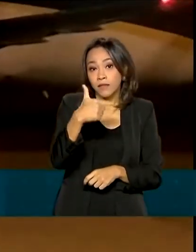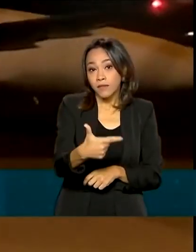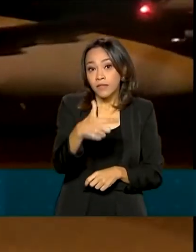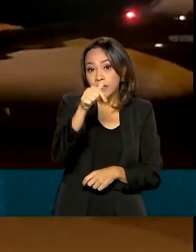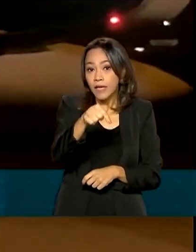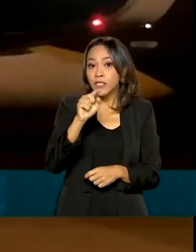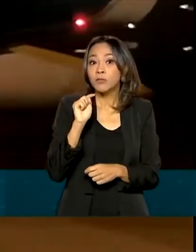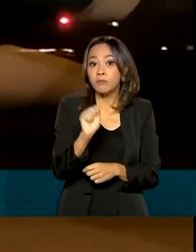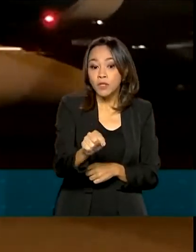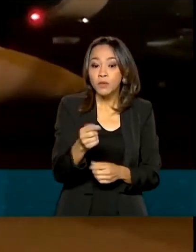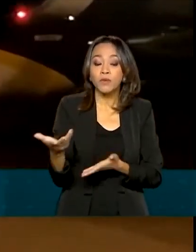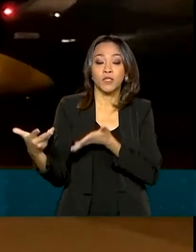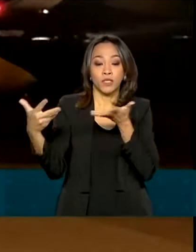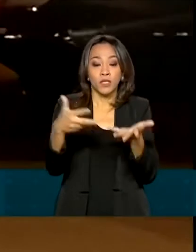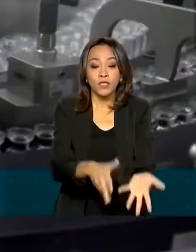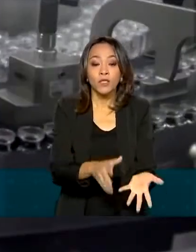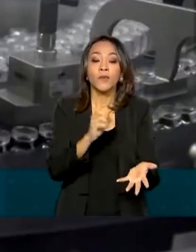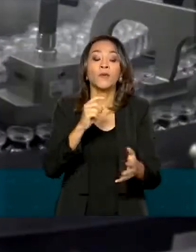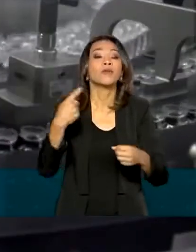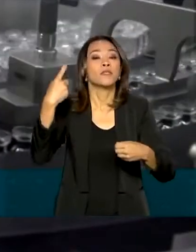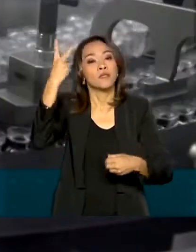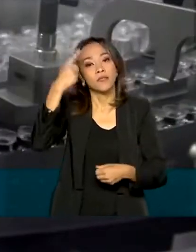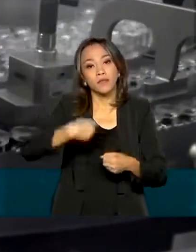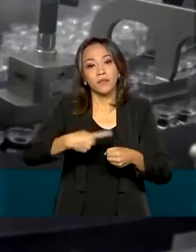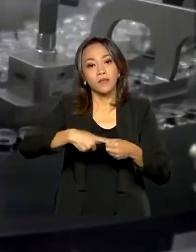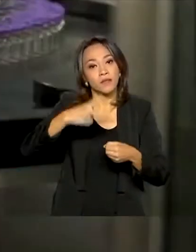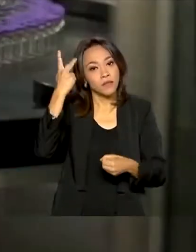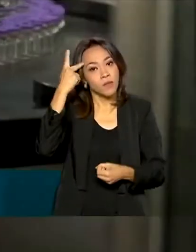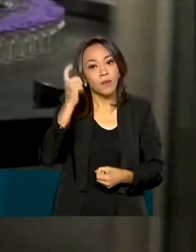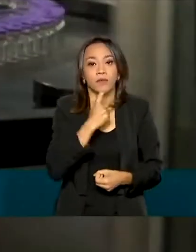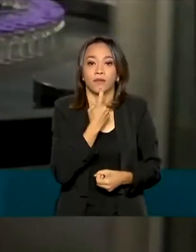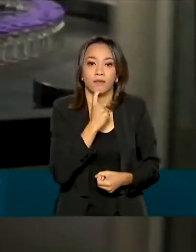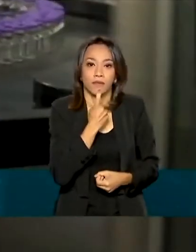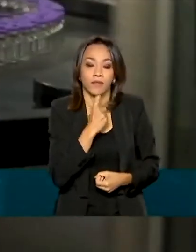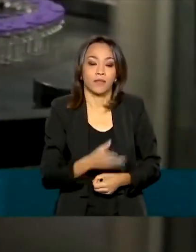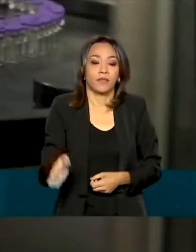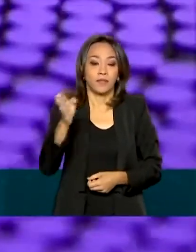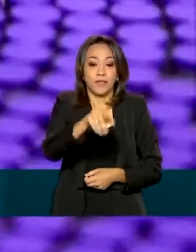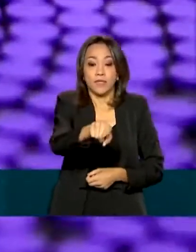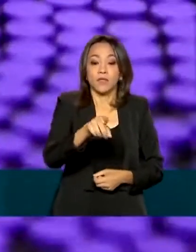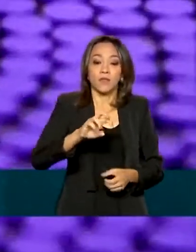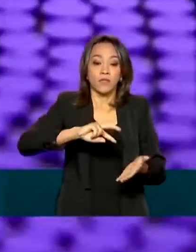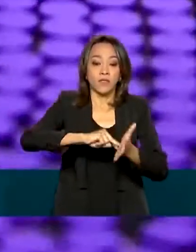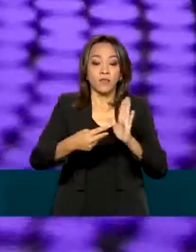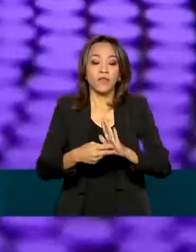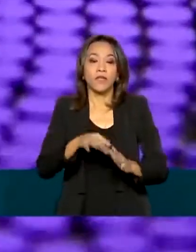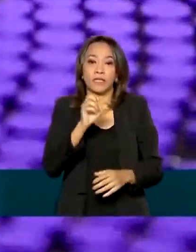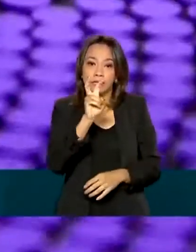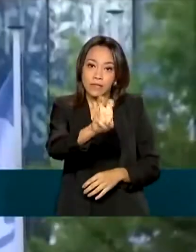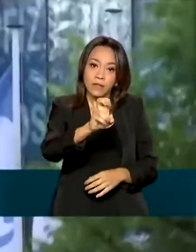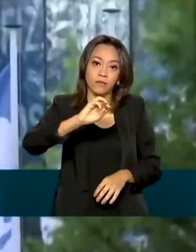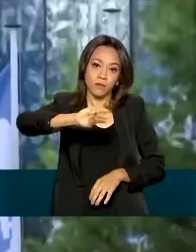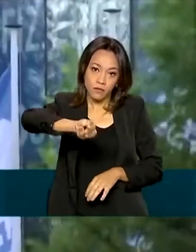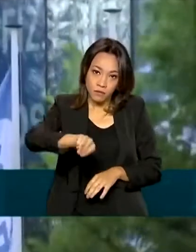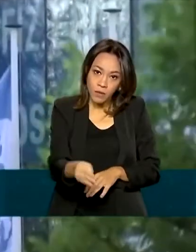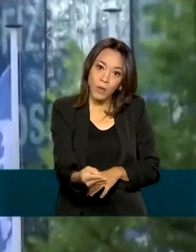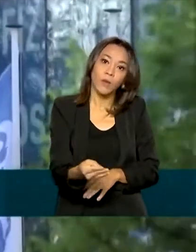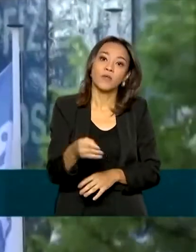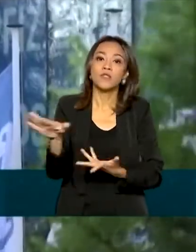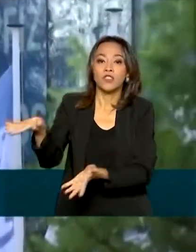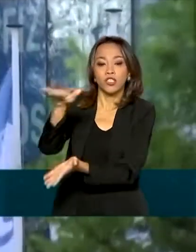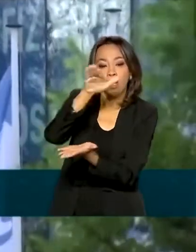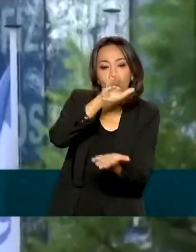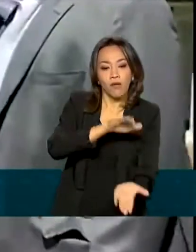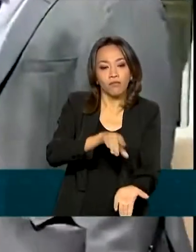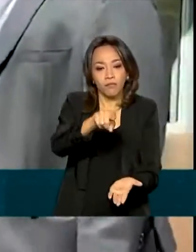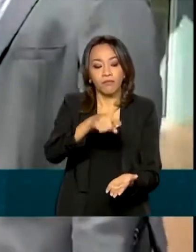aeroporto de Viracopos, em Campinas. Esta nova remessa representa mais de 5 milhões de doses entregues pela farmacêutica